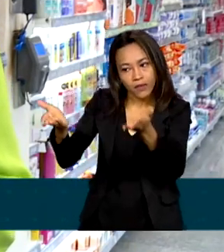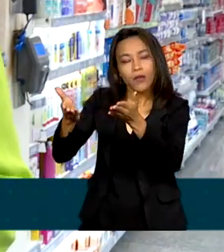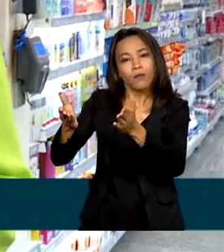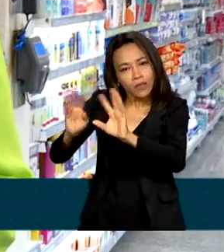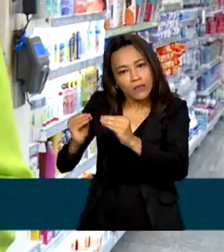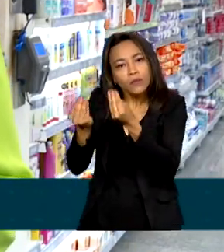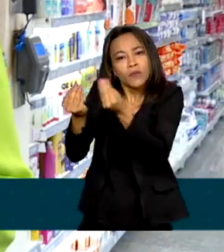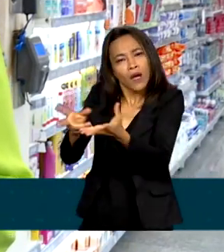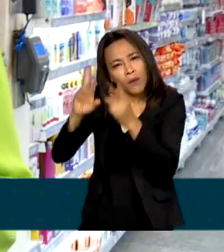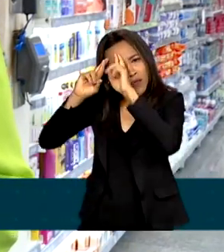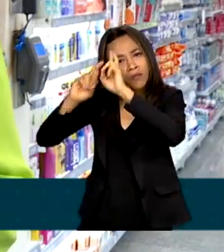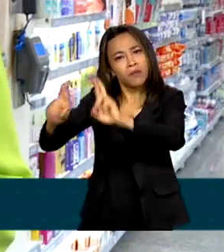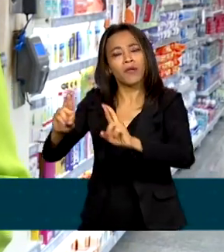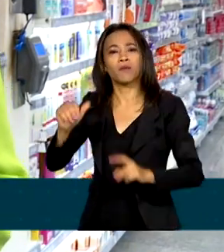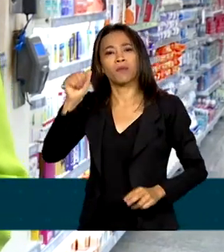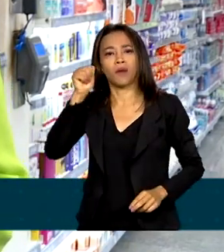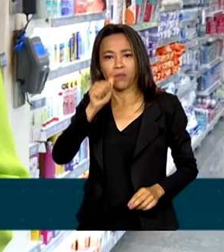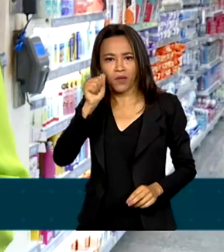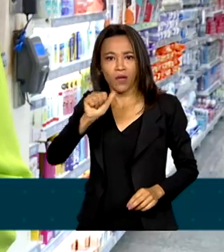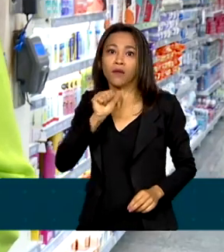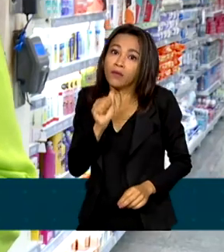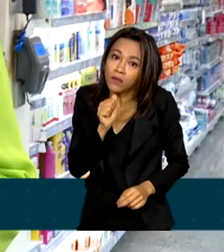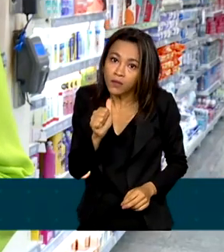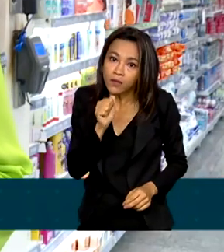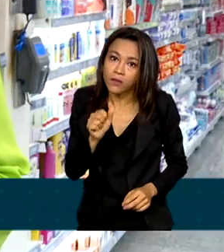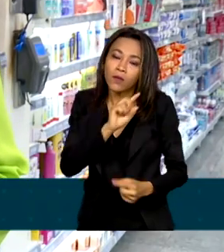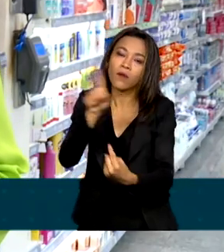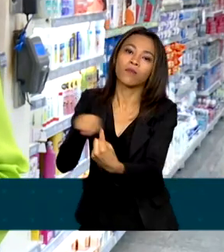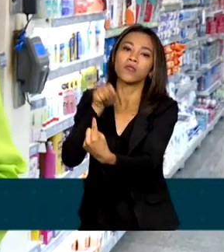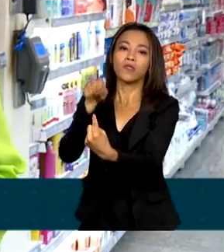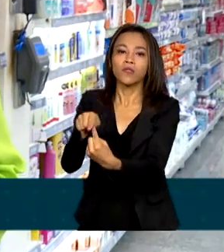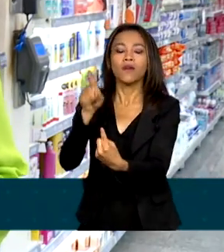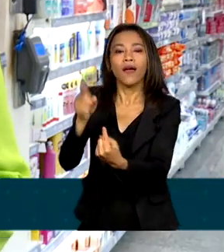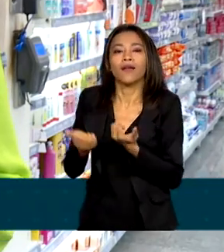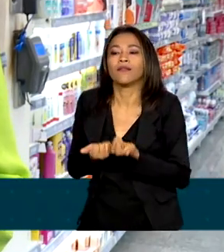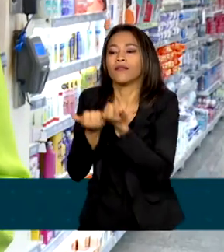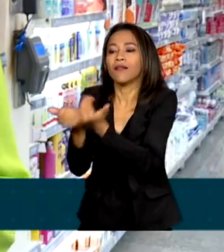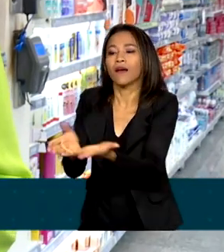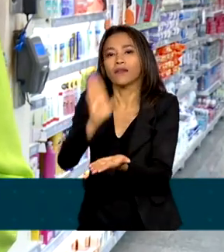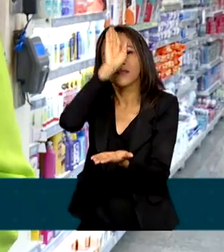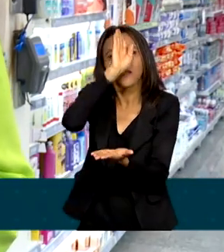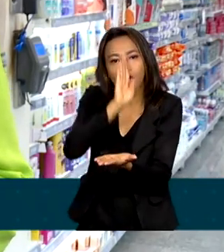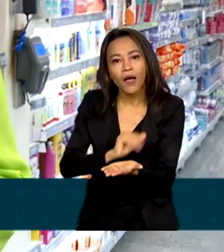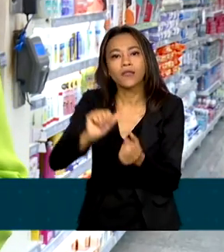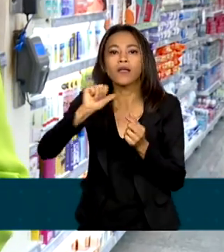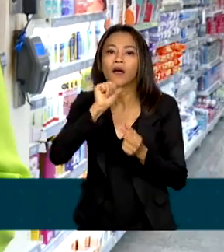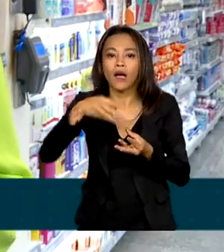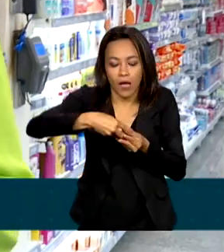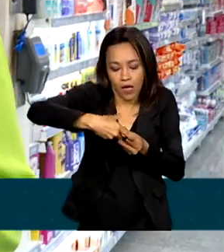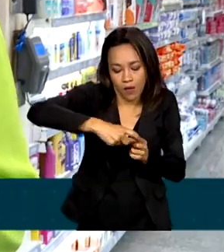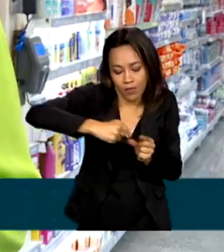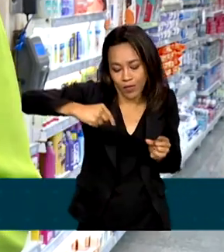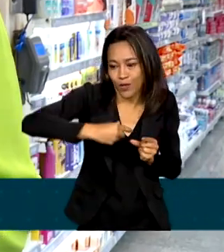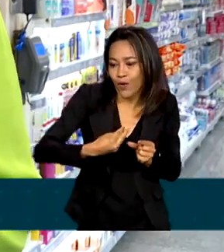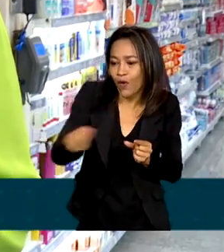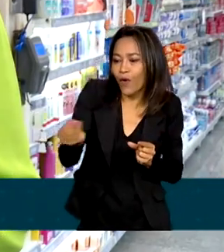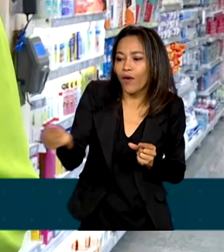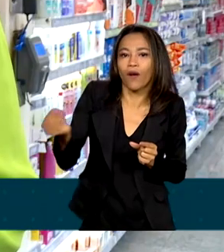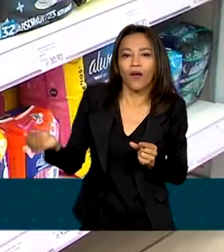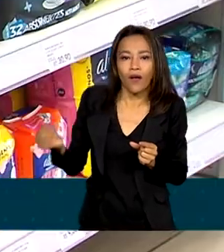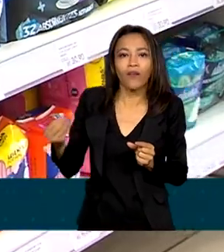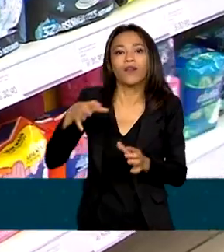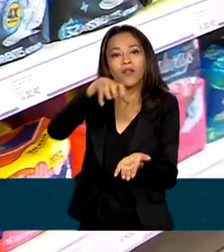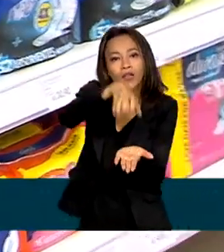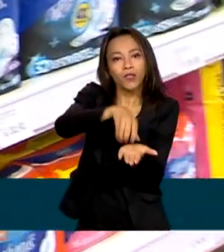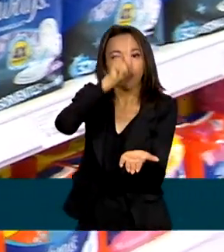Dignidade Menstrual. O objetivo é assegurar a oferta gratuita de absorventes pelo Sistema Único de Saúde.